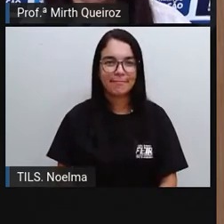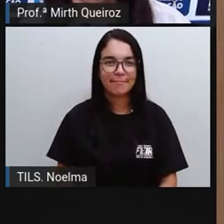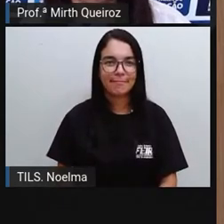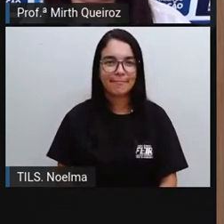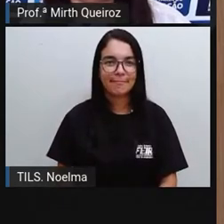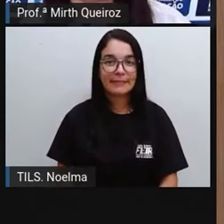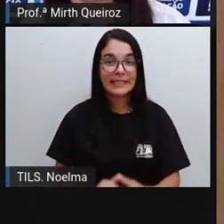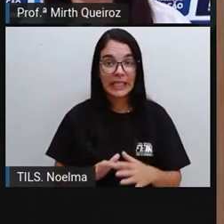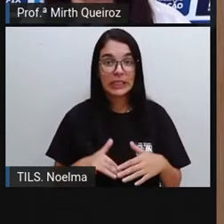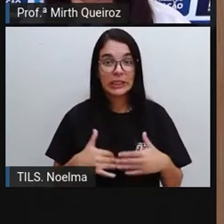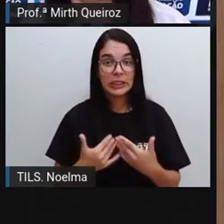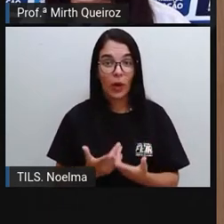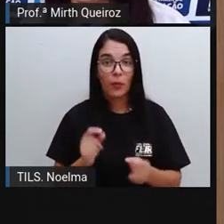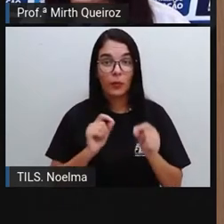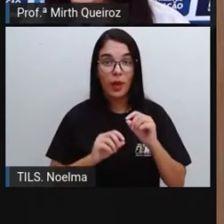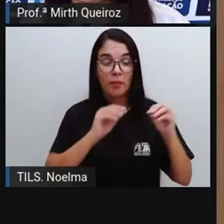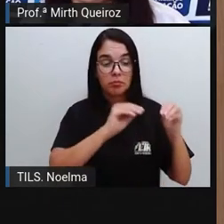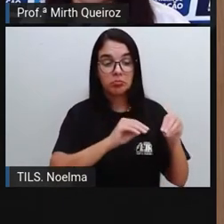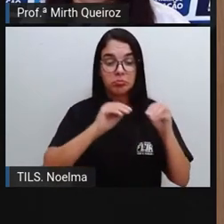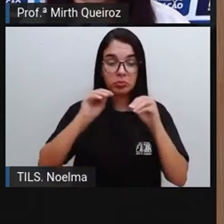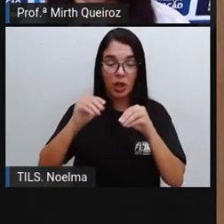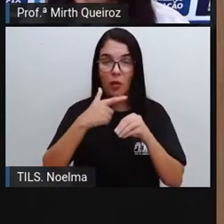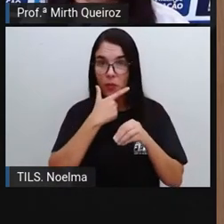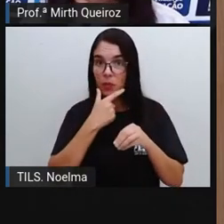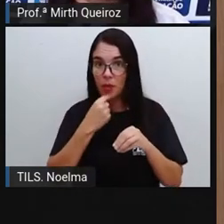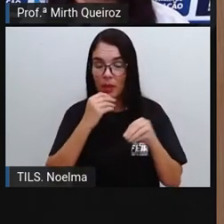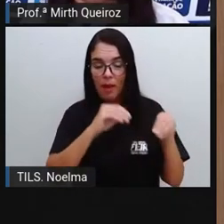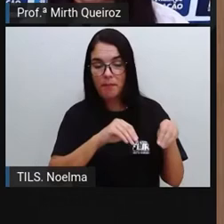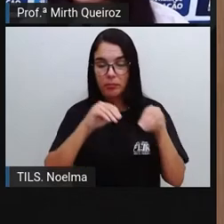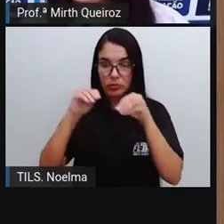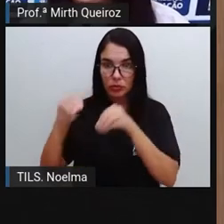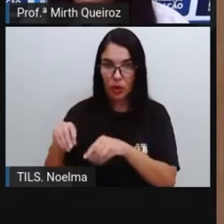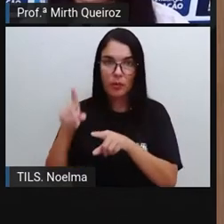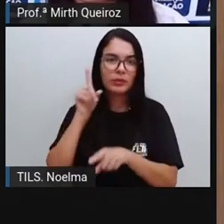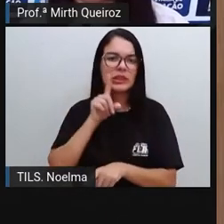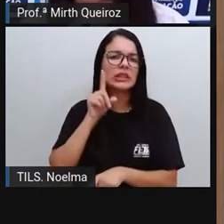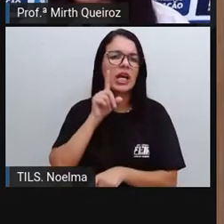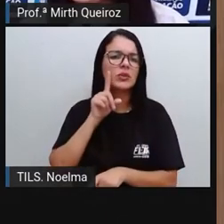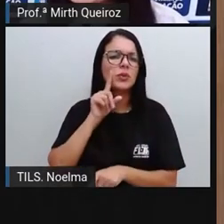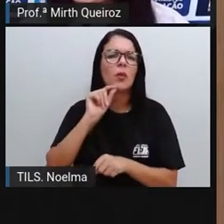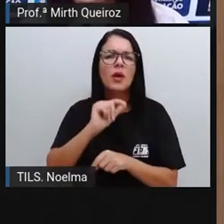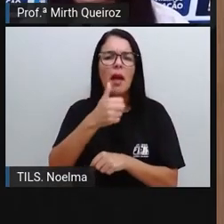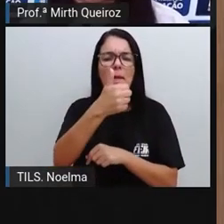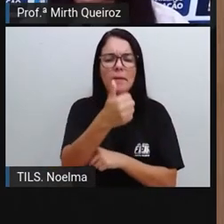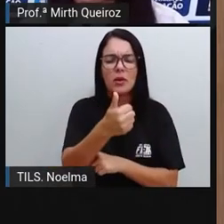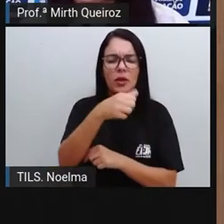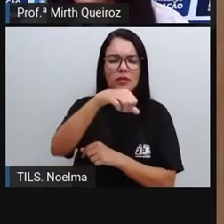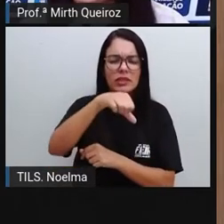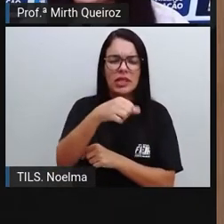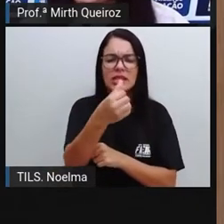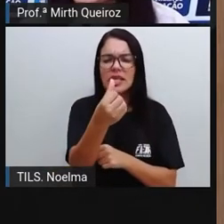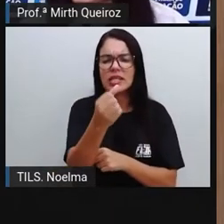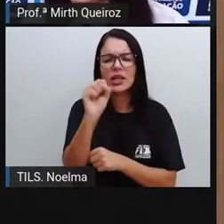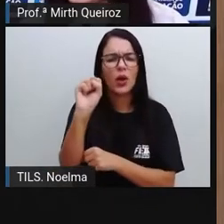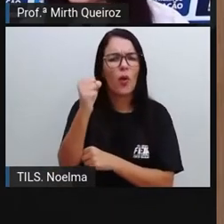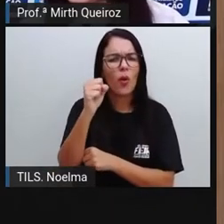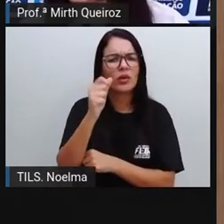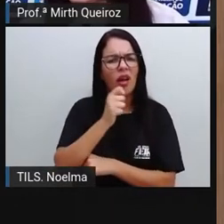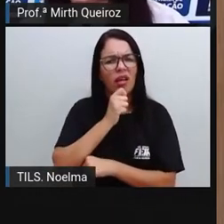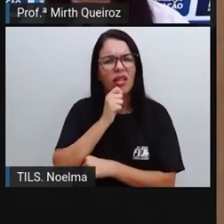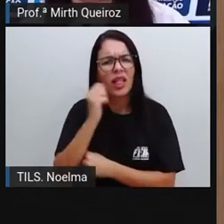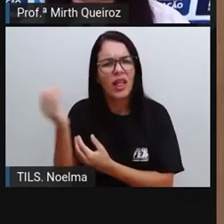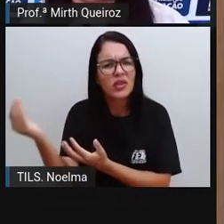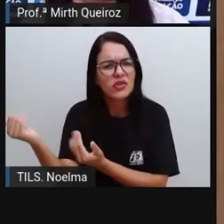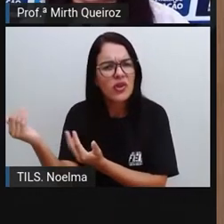Romero Brito, ele se mudou para os Estados Unidos em 1988, então ainda muito jovem. Ele que nasceu em 63, em